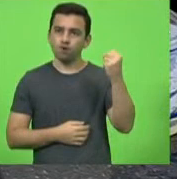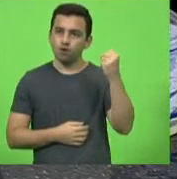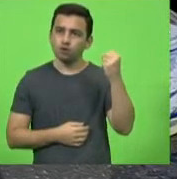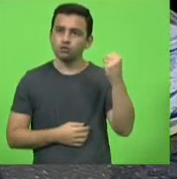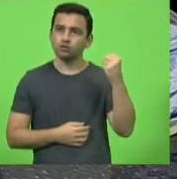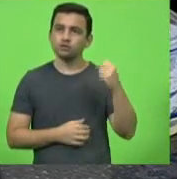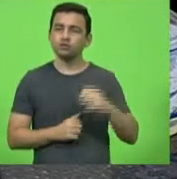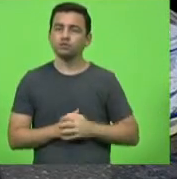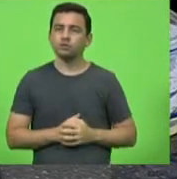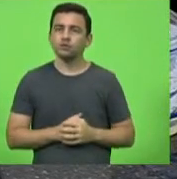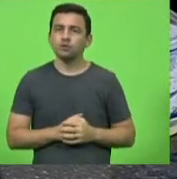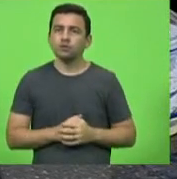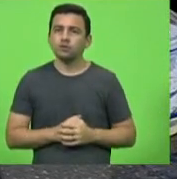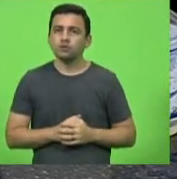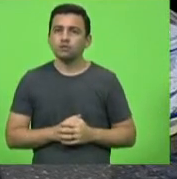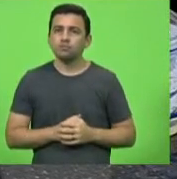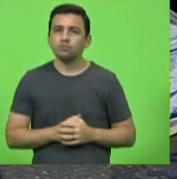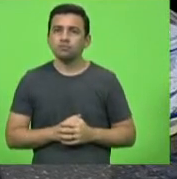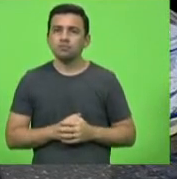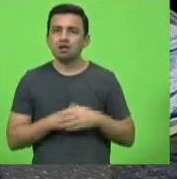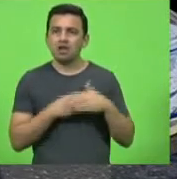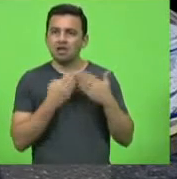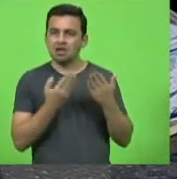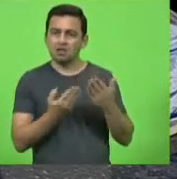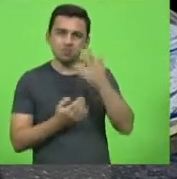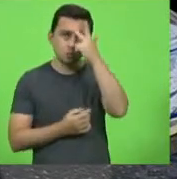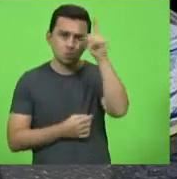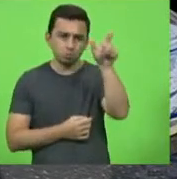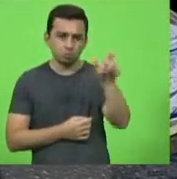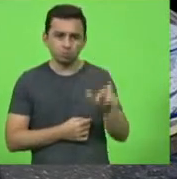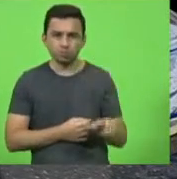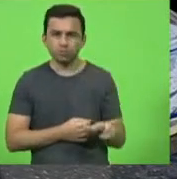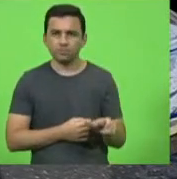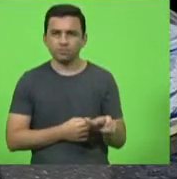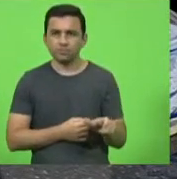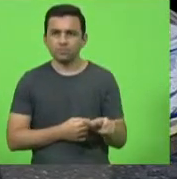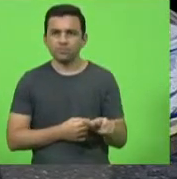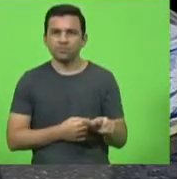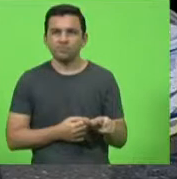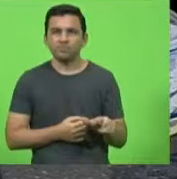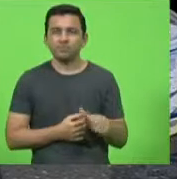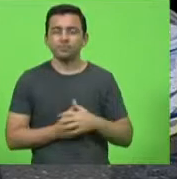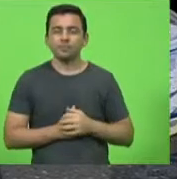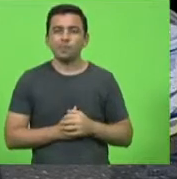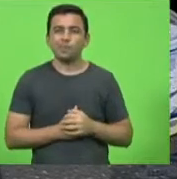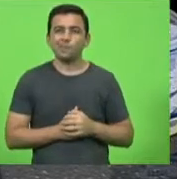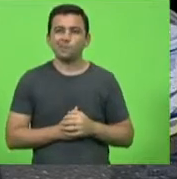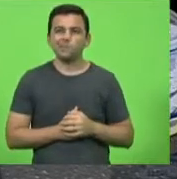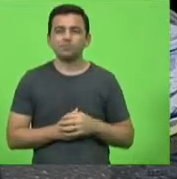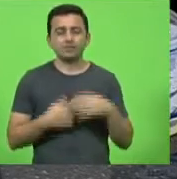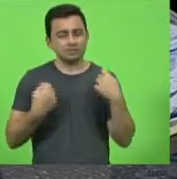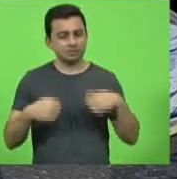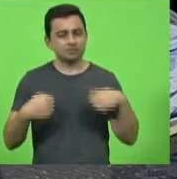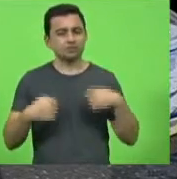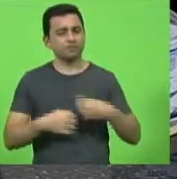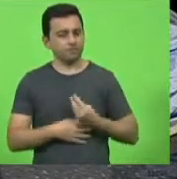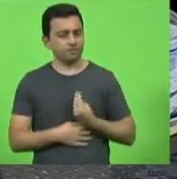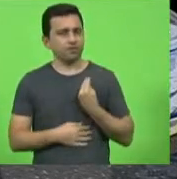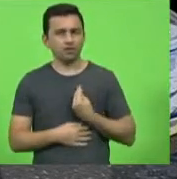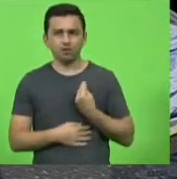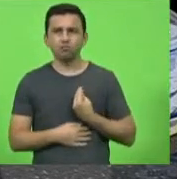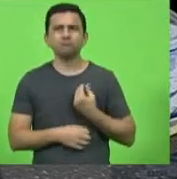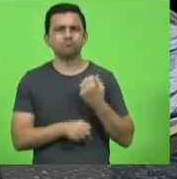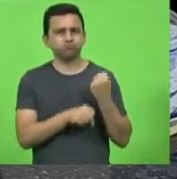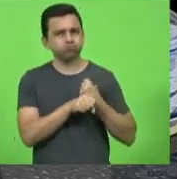era alguém que precisaria viver ainda durante muitos